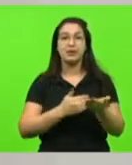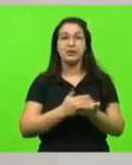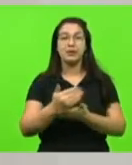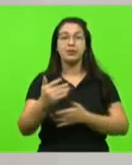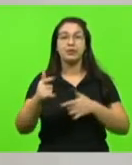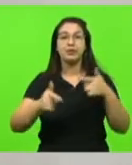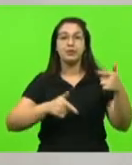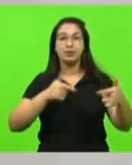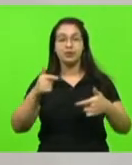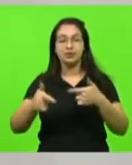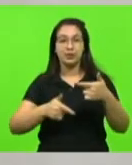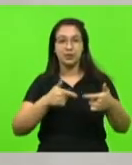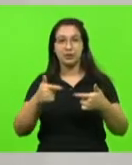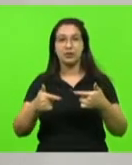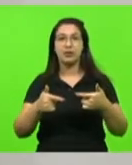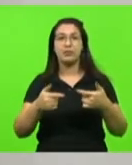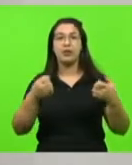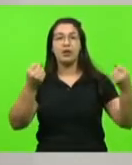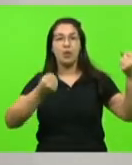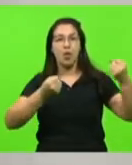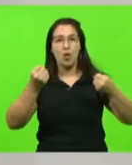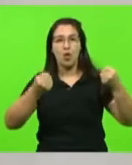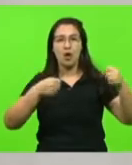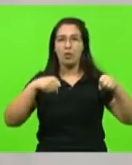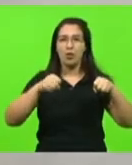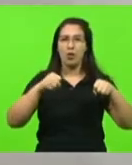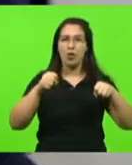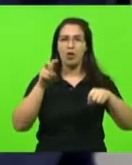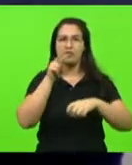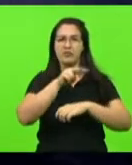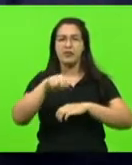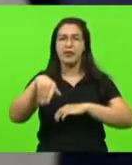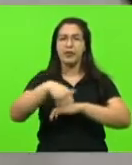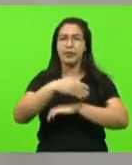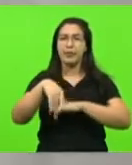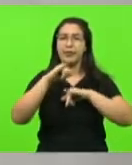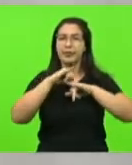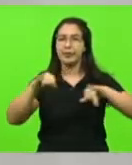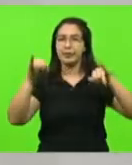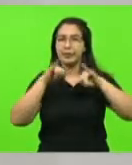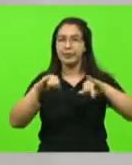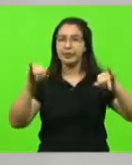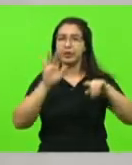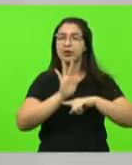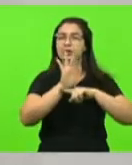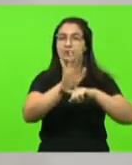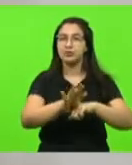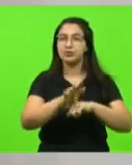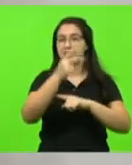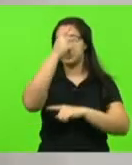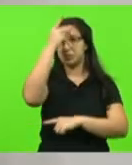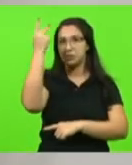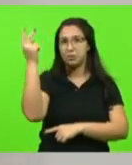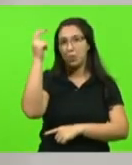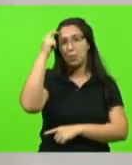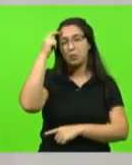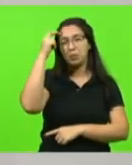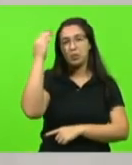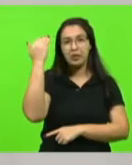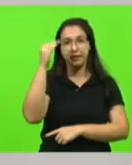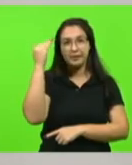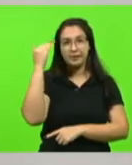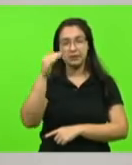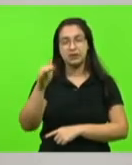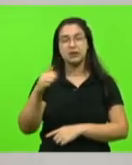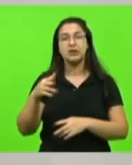Trânsito. Eles têm feito uma campanha de conscientização muito interessante e merece o nosso